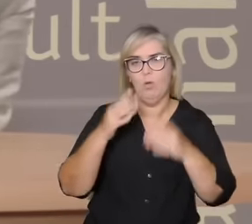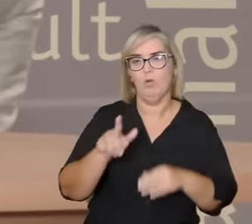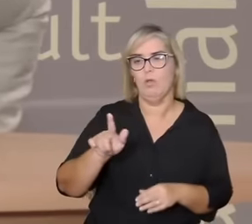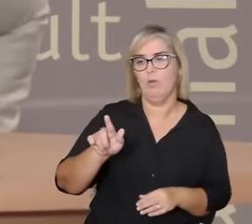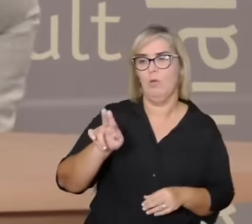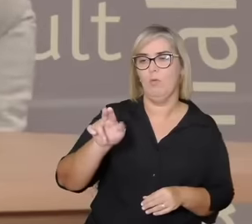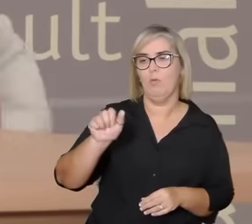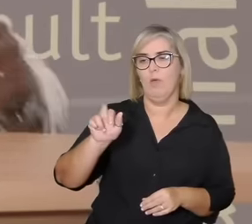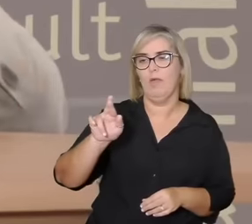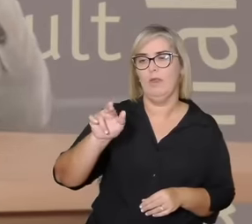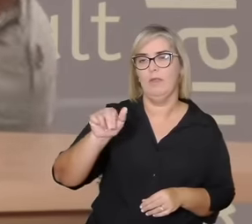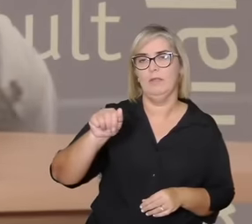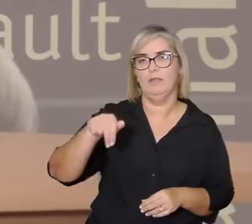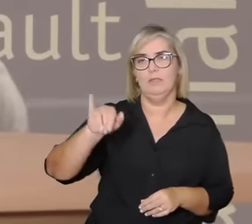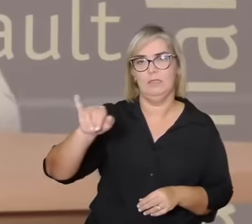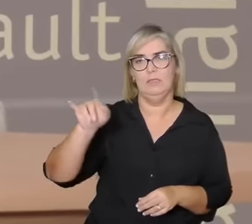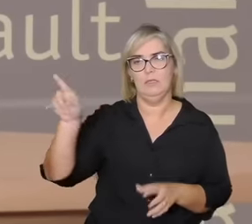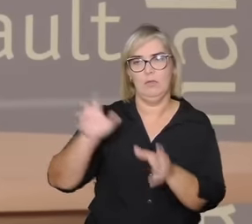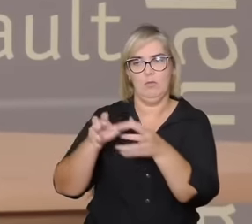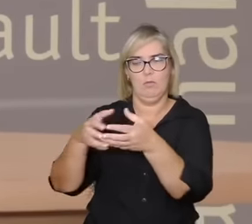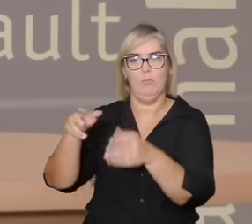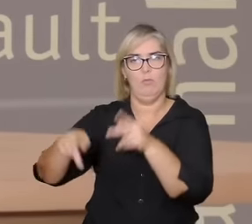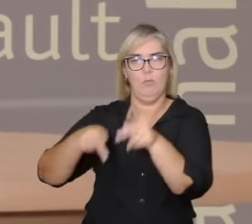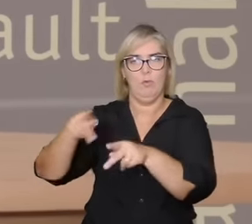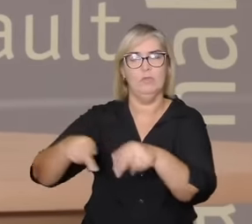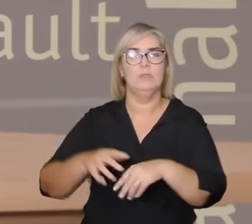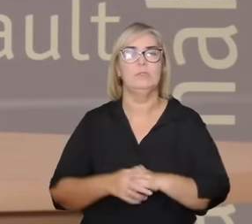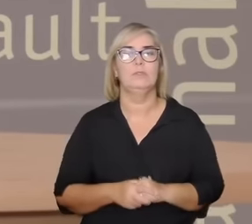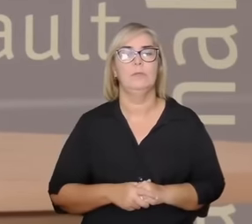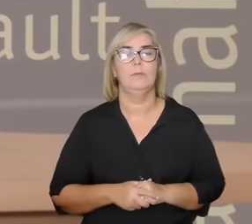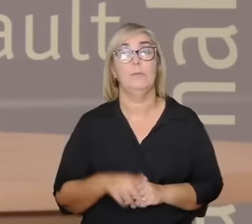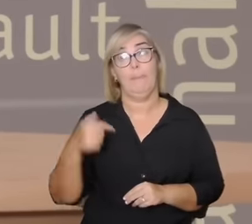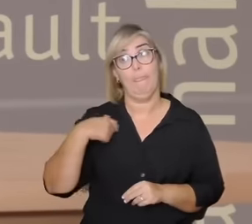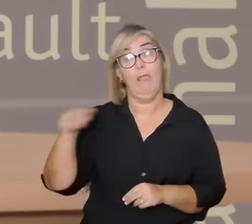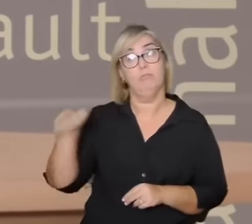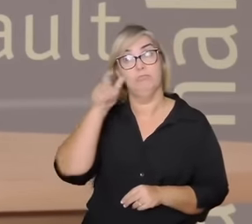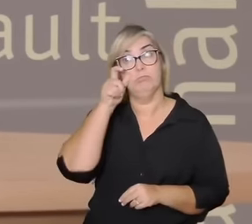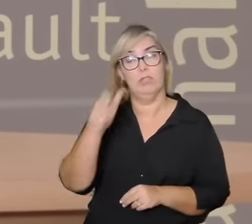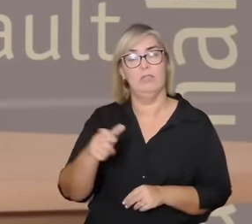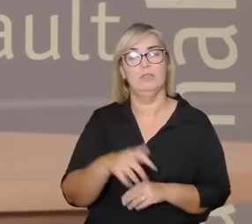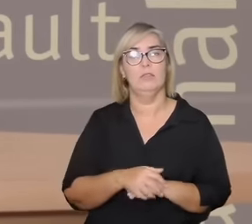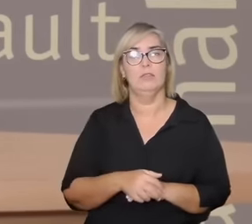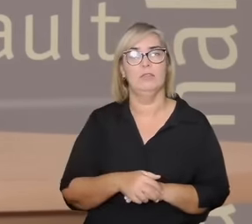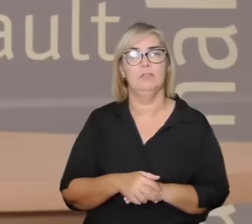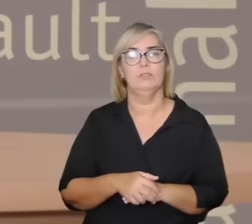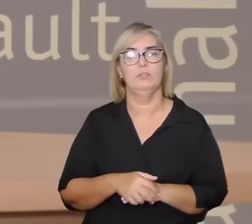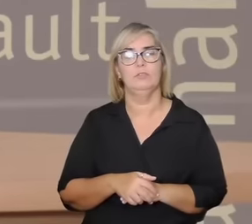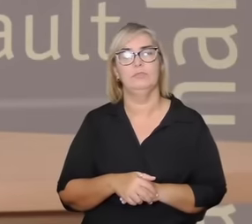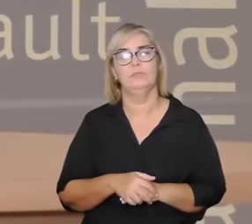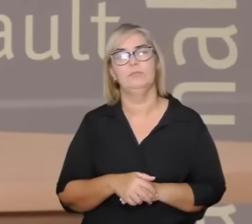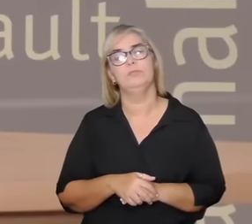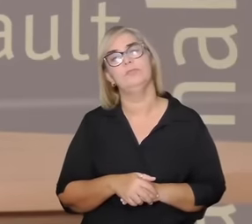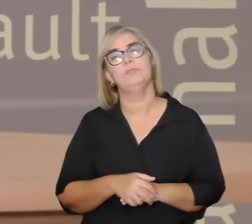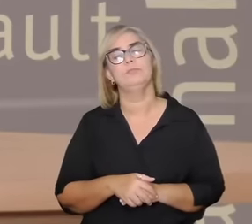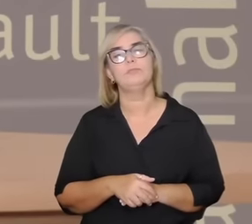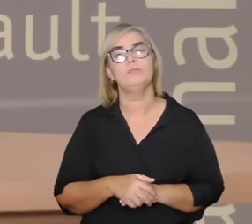mesas juntos online fizemos coisas e bem interessante o trabalho dela ela vai pensar a partir da tradição guarani